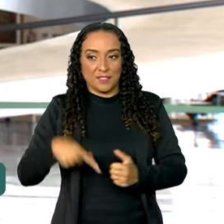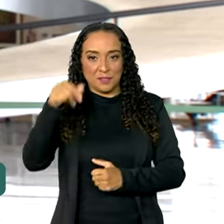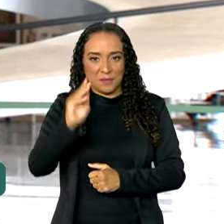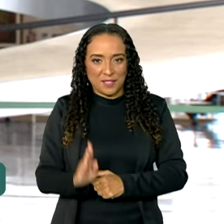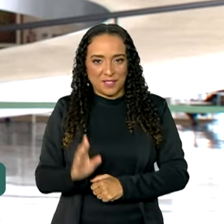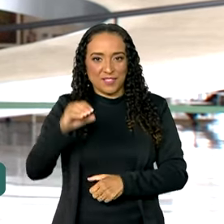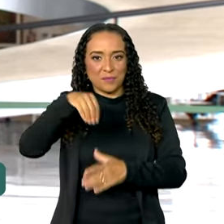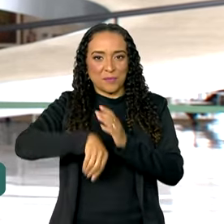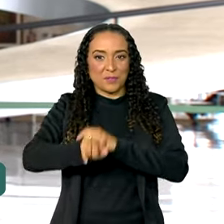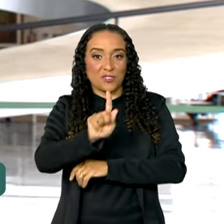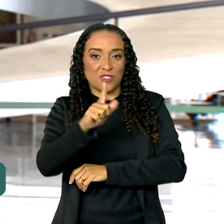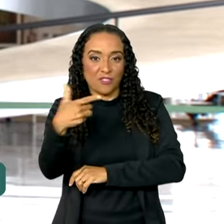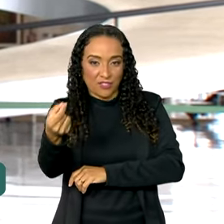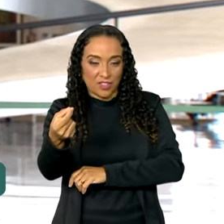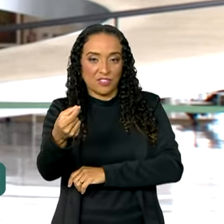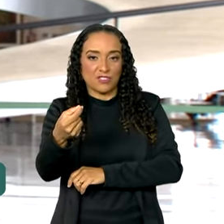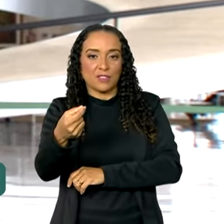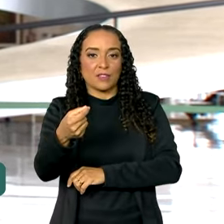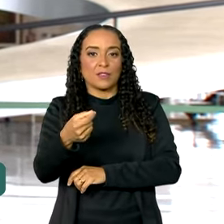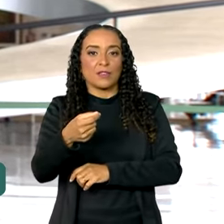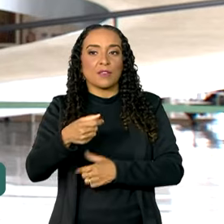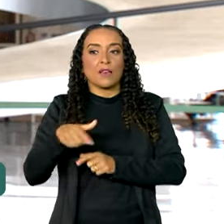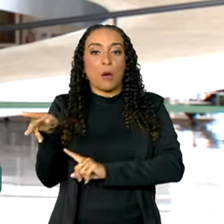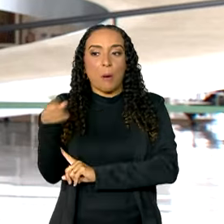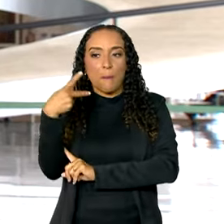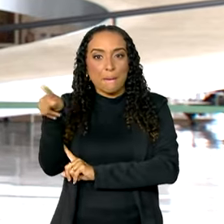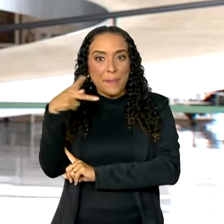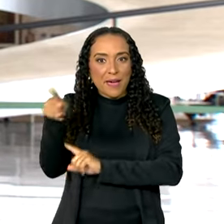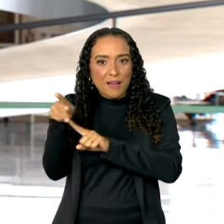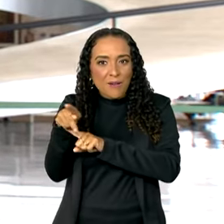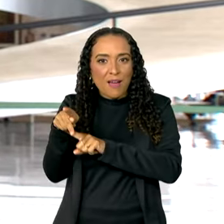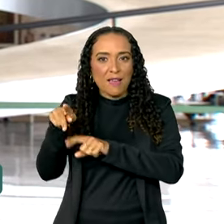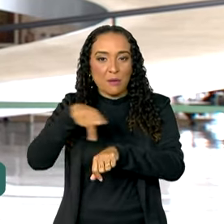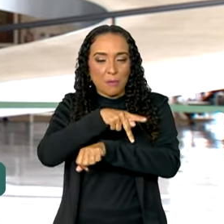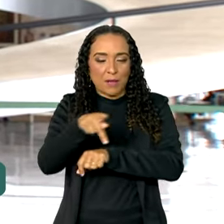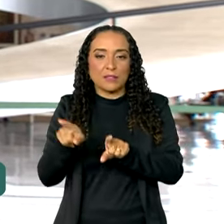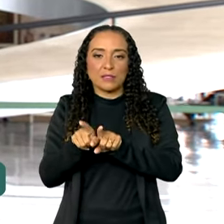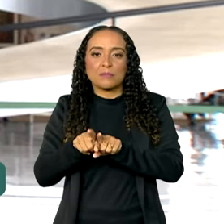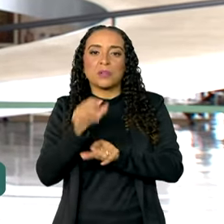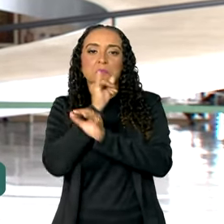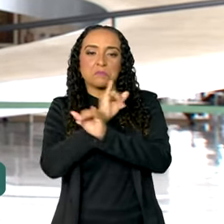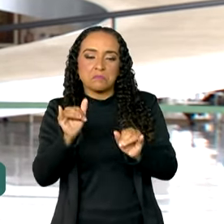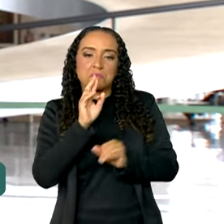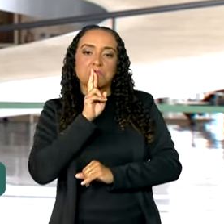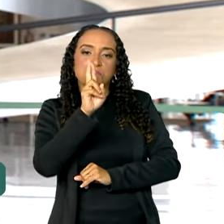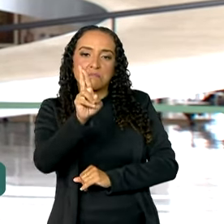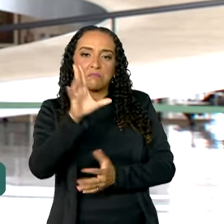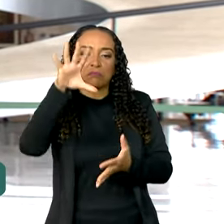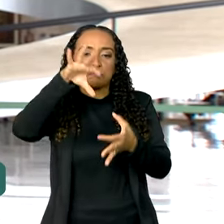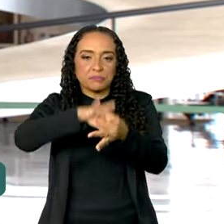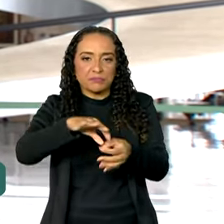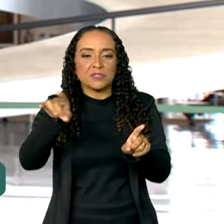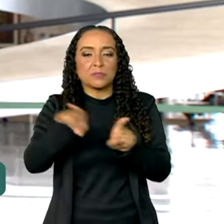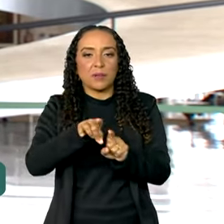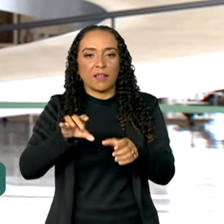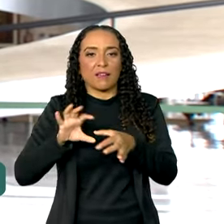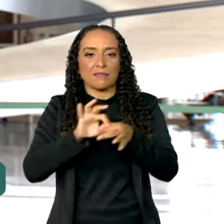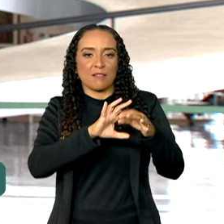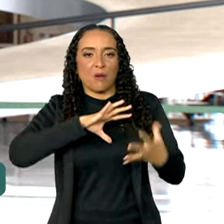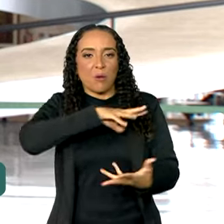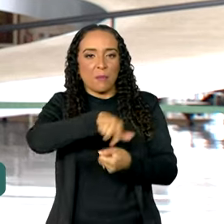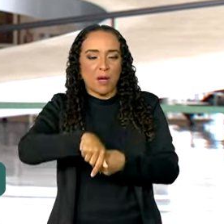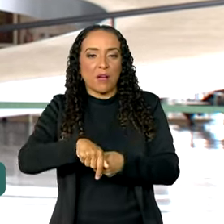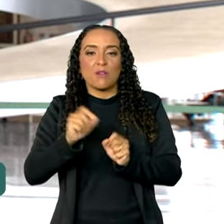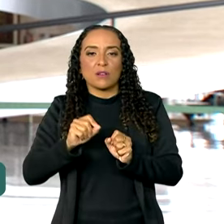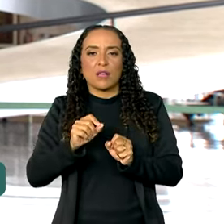brasileira do G20, o Paraguai também anunciou sua adesão voluntária à Aliança Global, que tem o